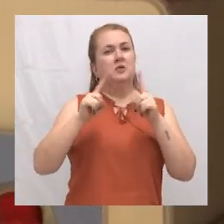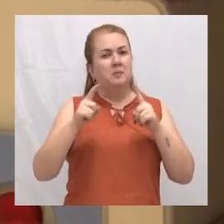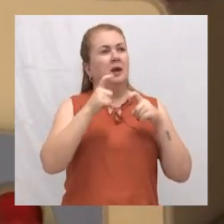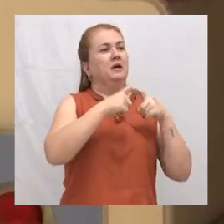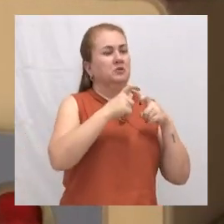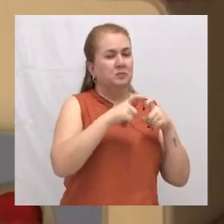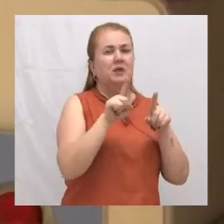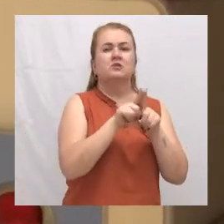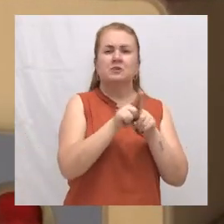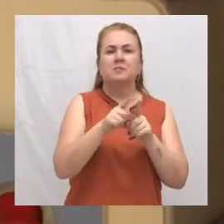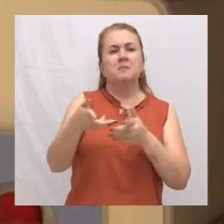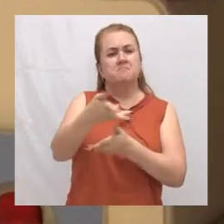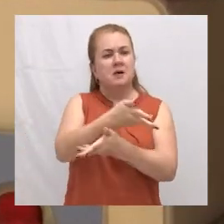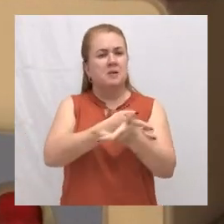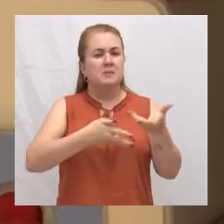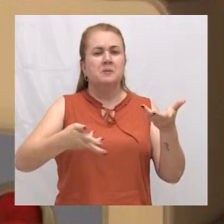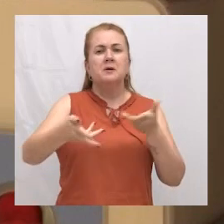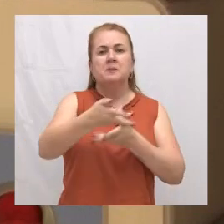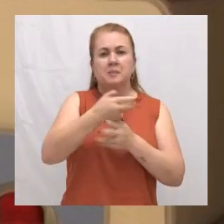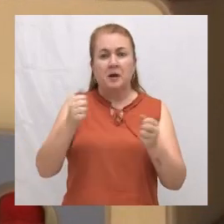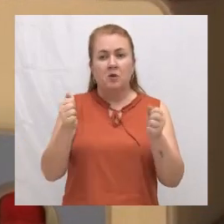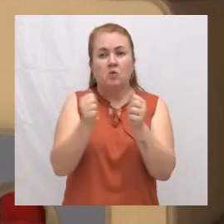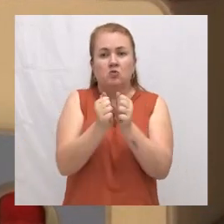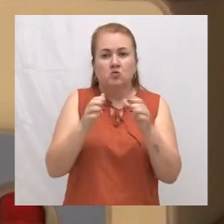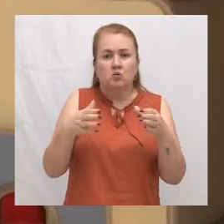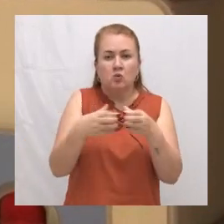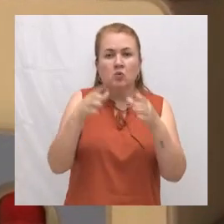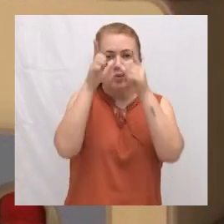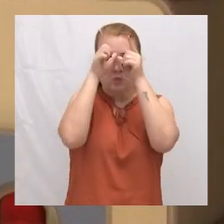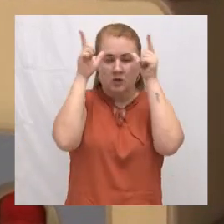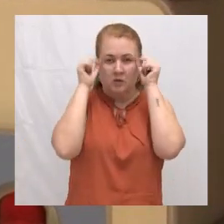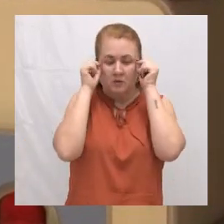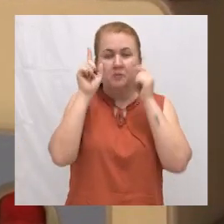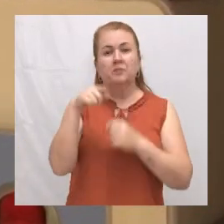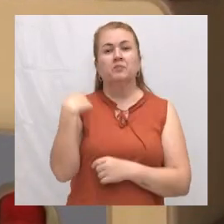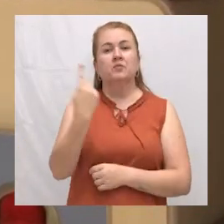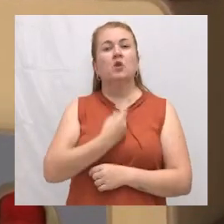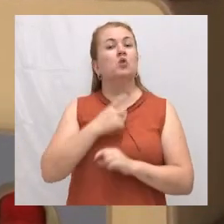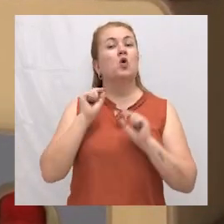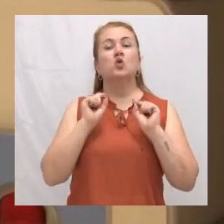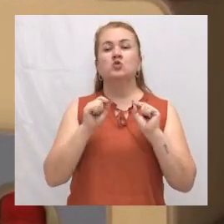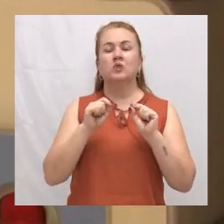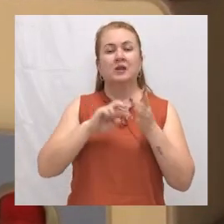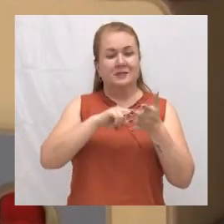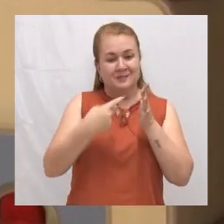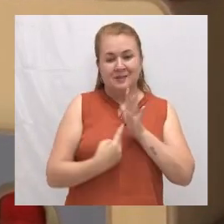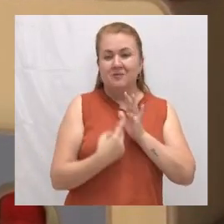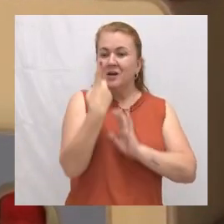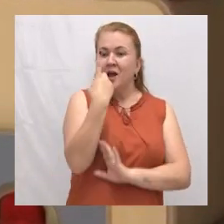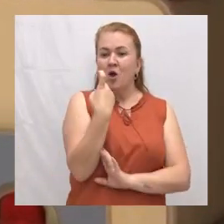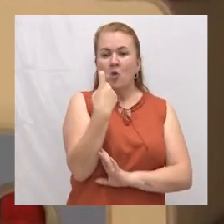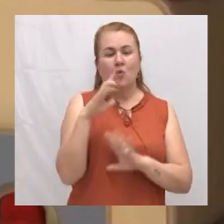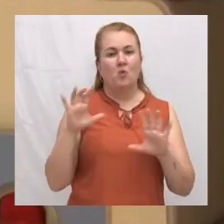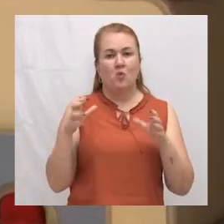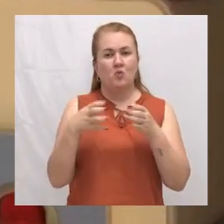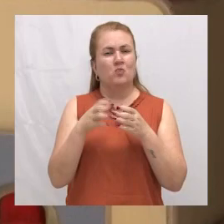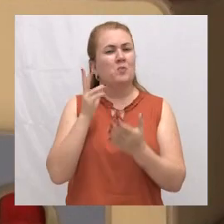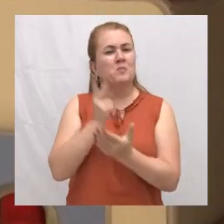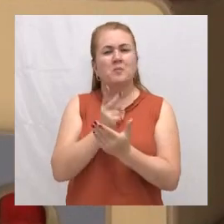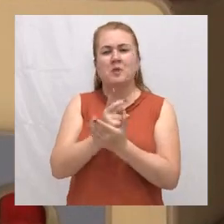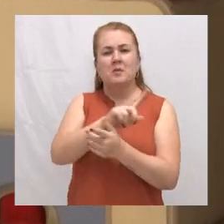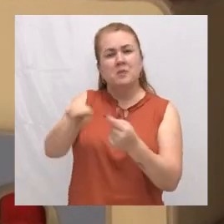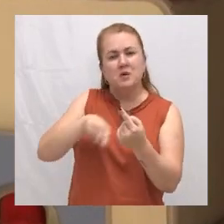saber a assistência prestada pela enfermagem. Então, aqui nós nos tornamos únicos, com o mesmo objetivo,